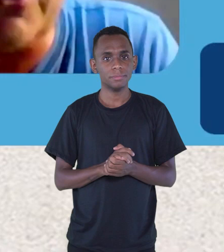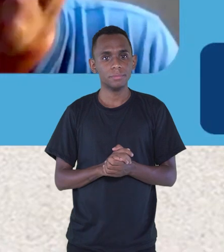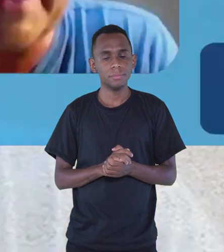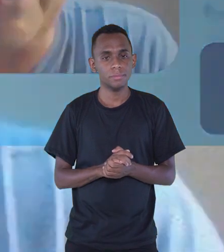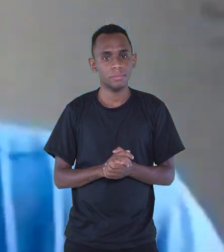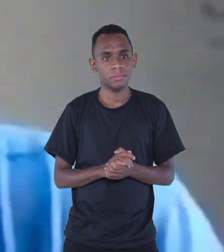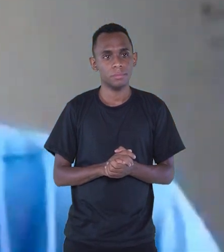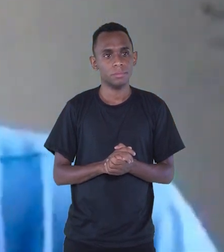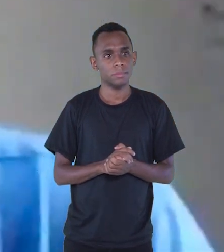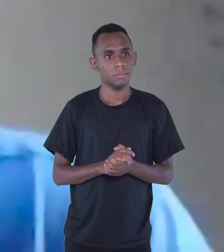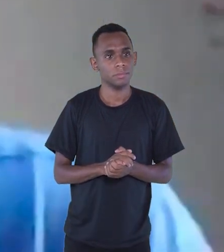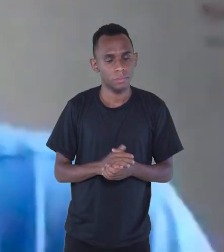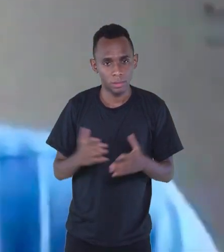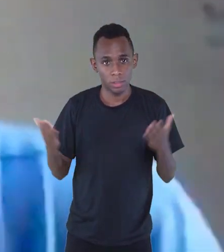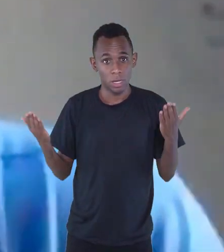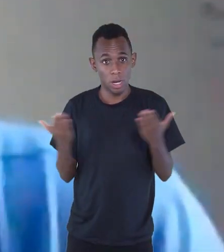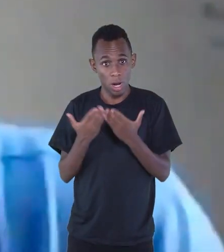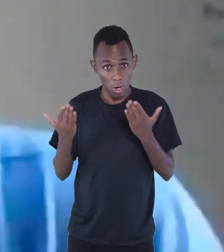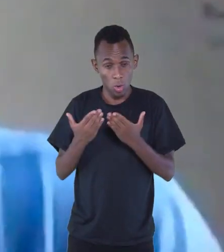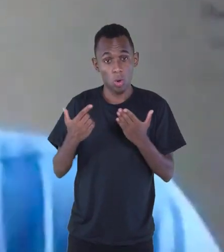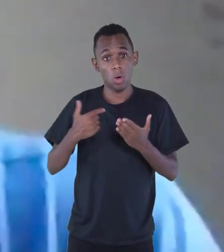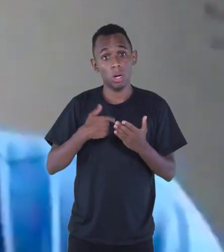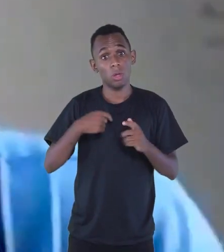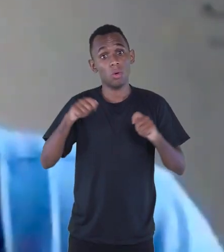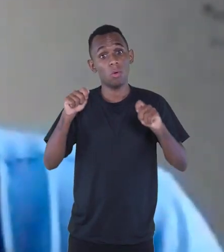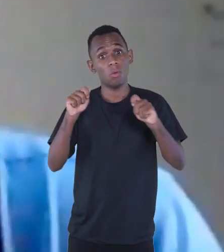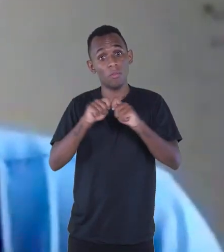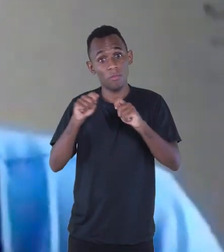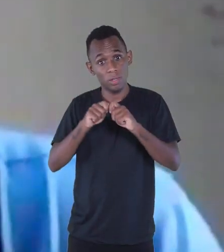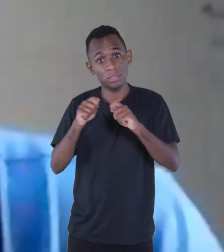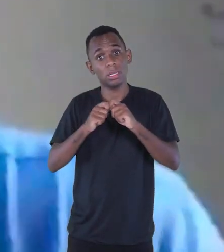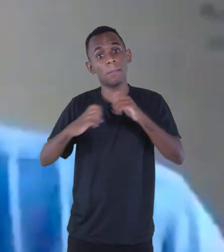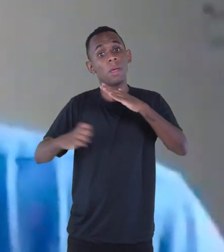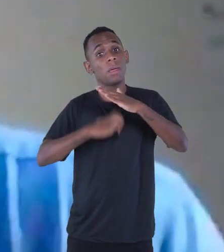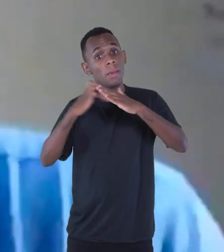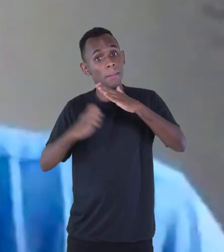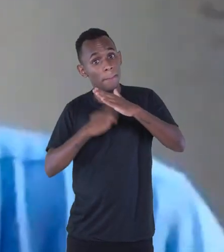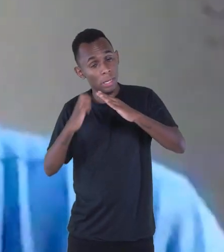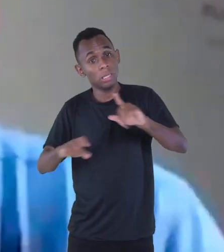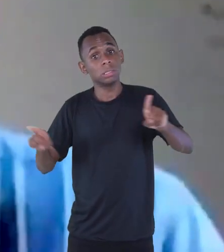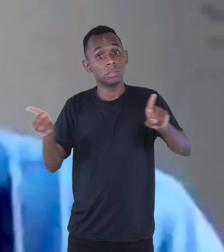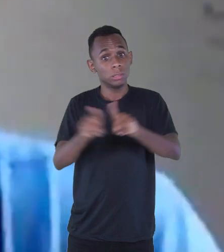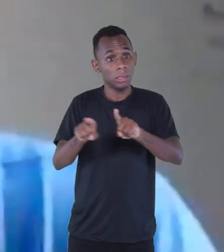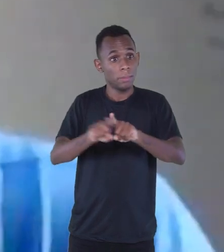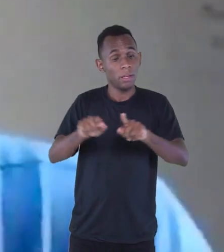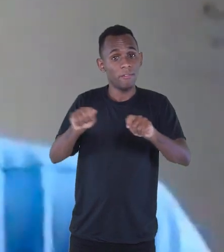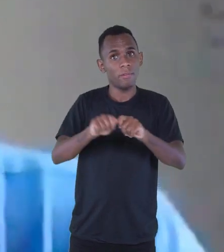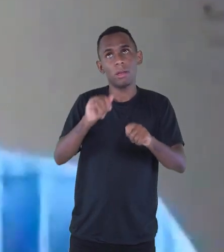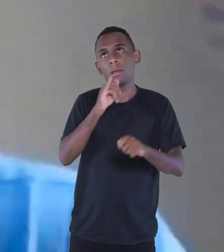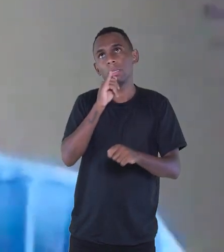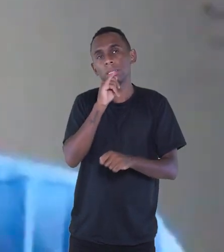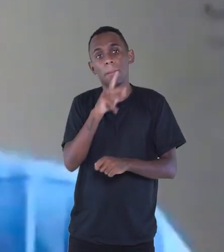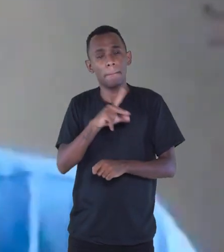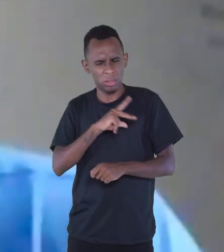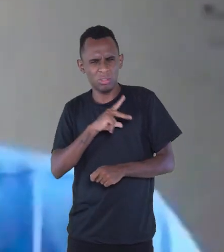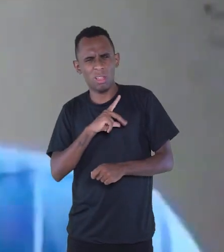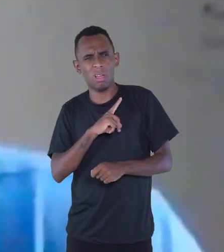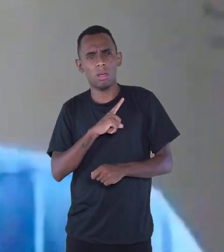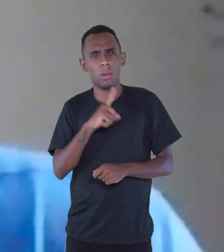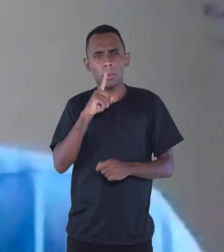Agora eu estou fazendo assim, eu faço para empresas, eu faço para particulares, né? o aniversário de alguém,